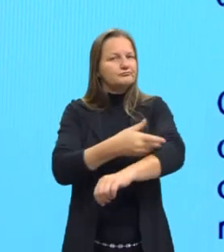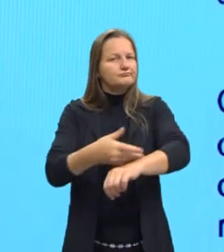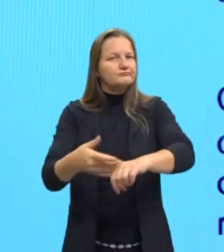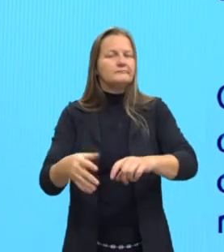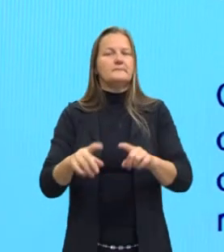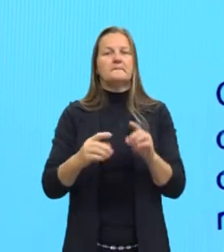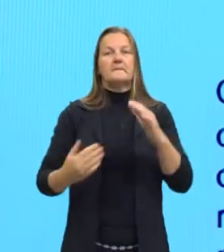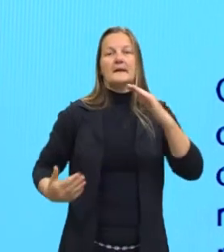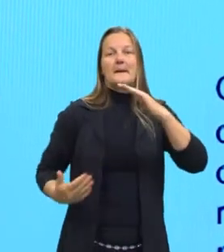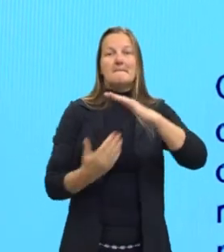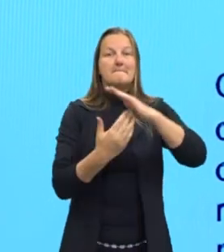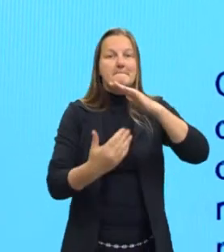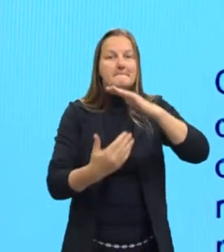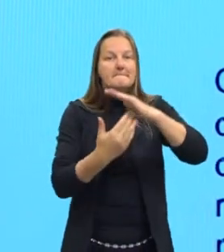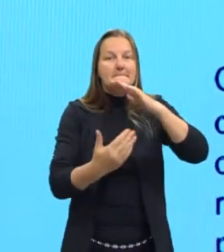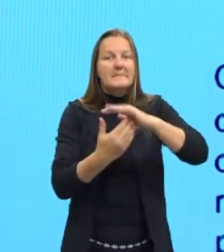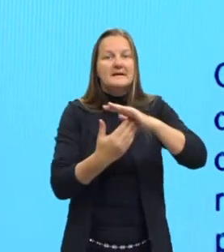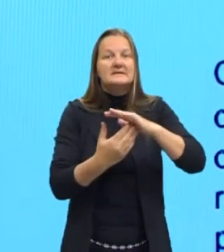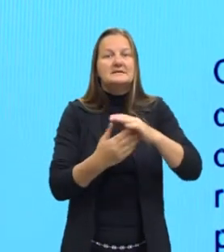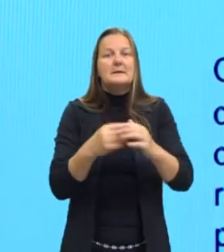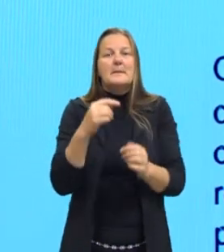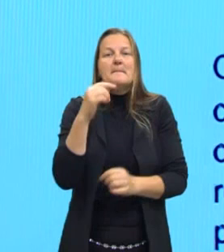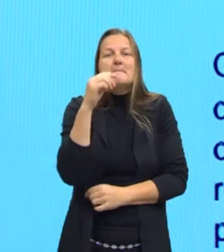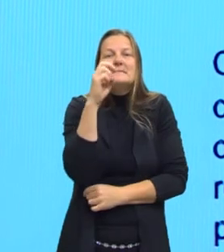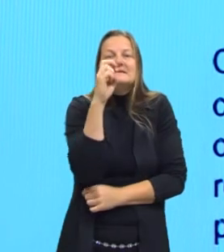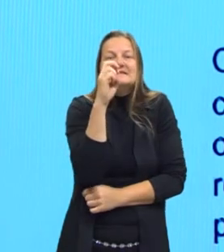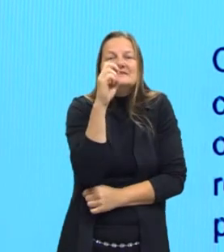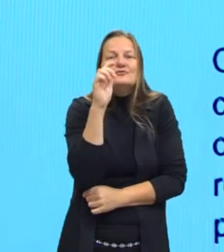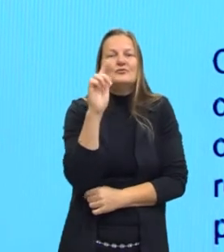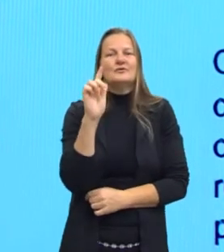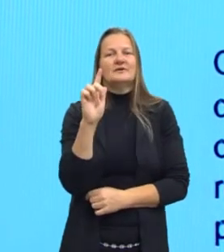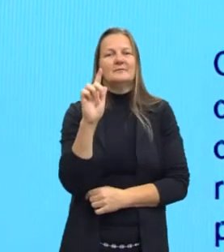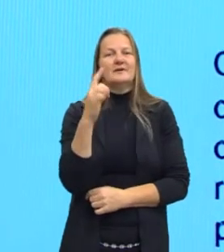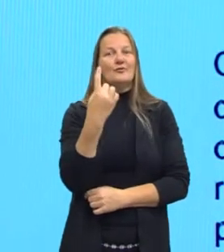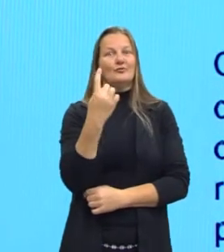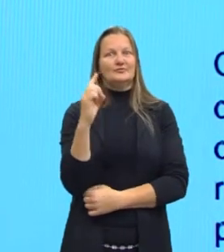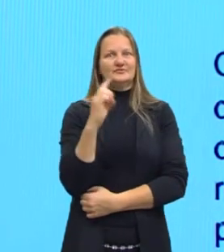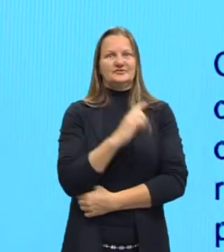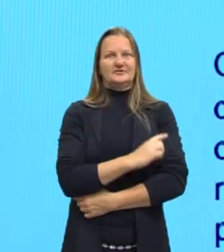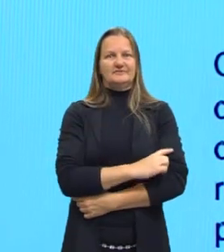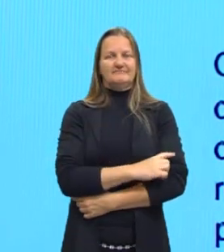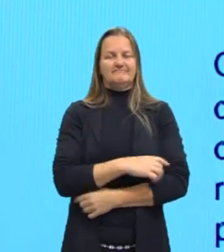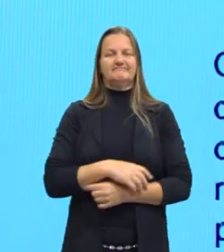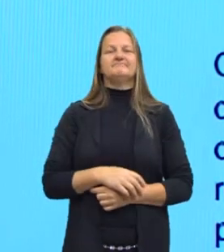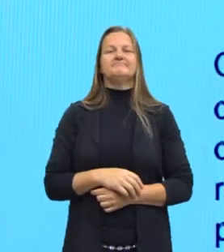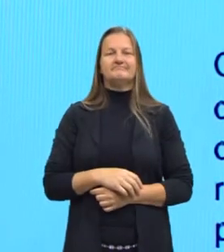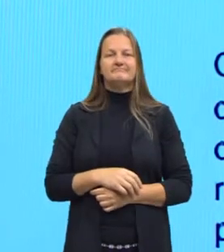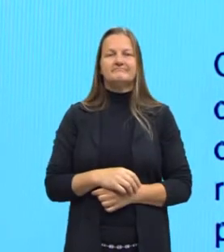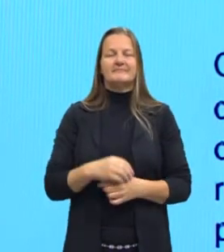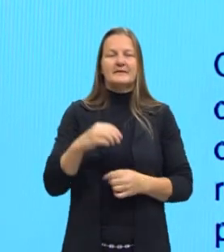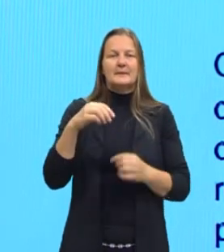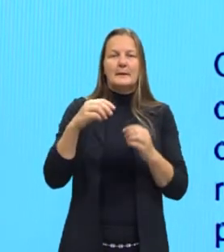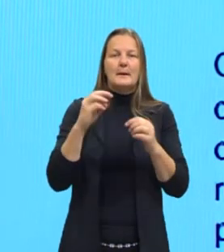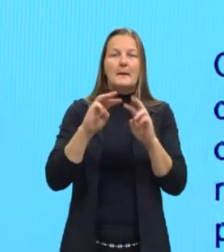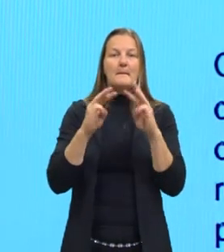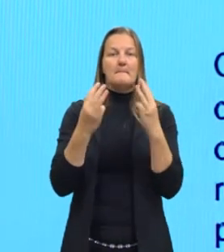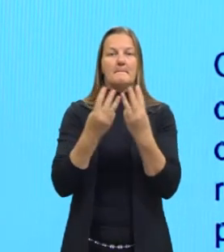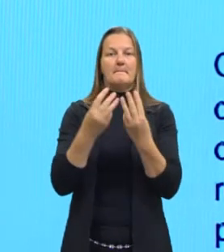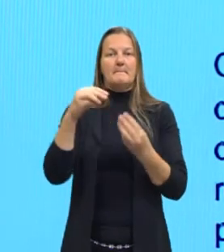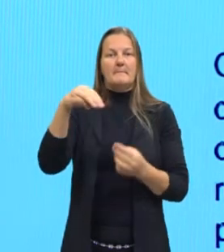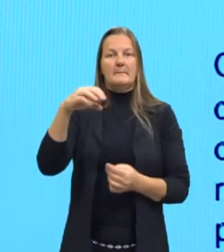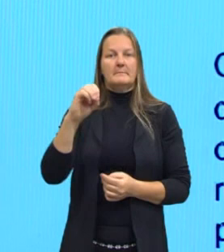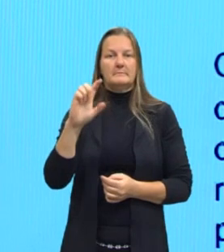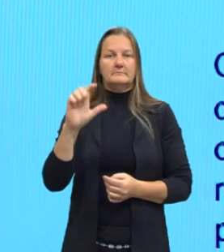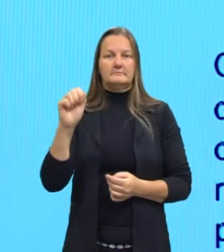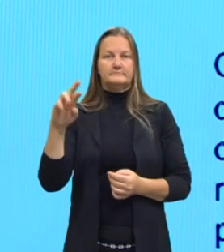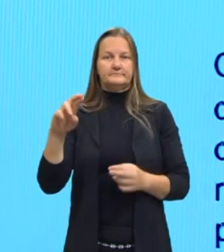máxima recomendada é de menos de 5 gramas por dia. Considere a massa molar do sódio igual a 23 gramas